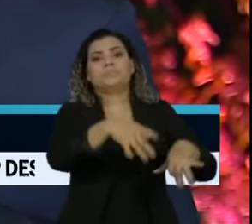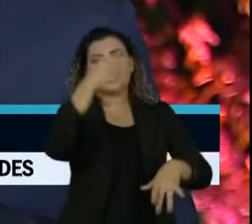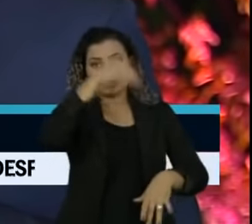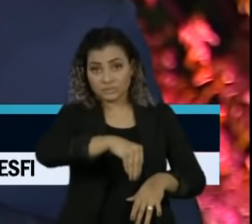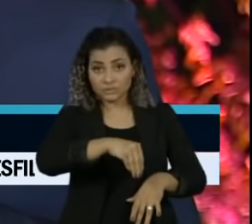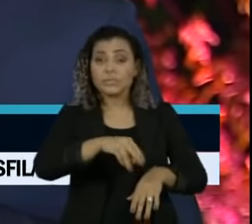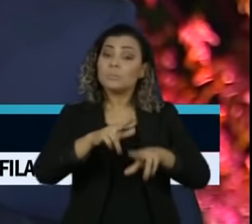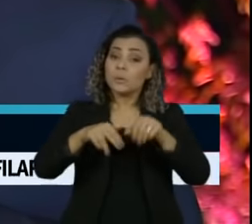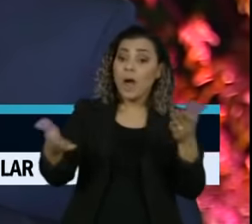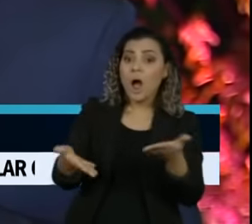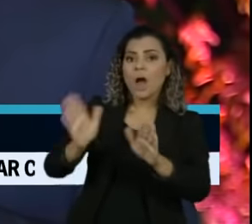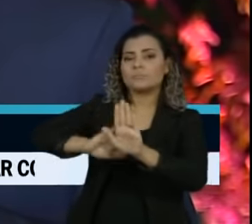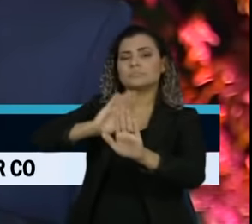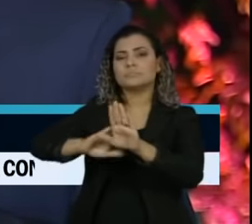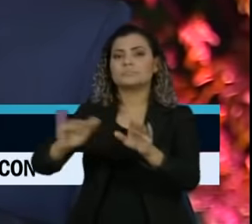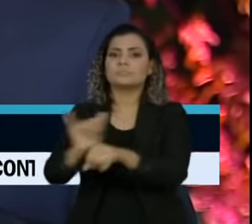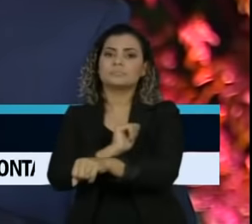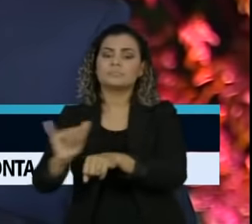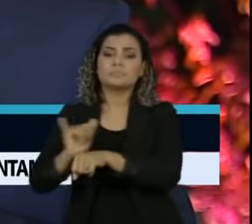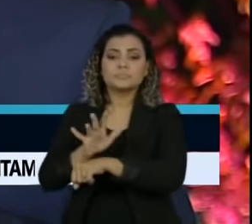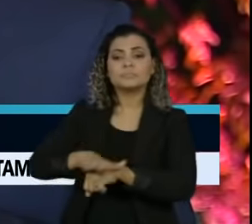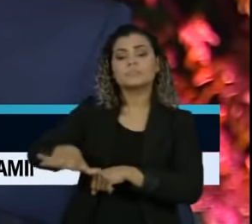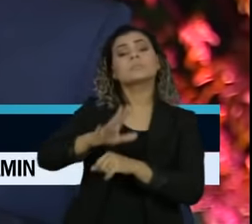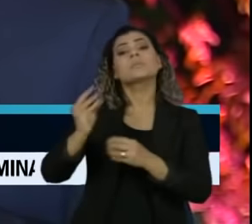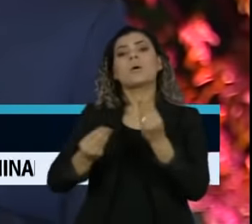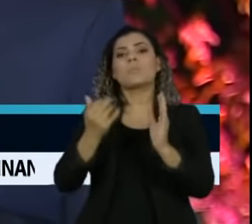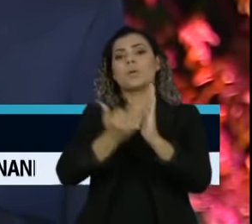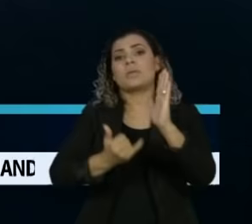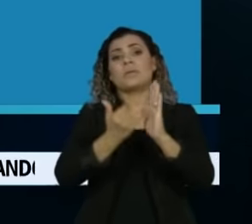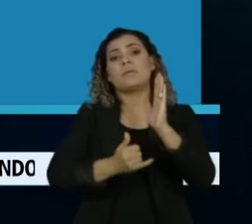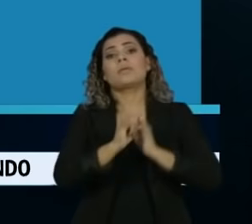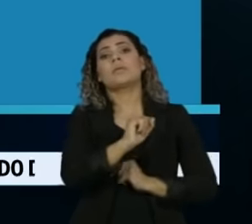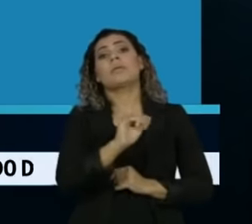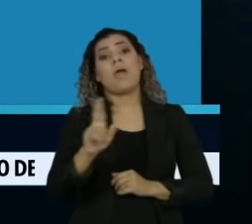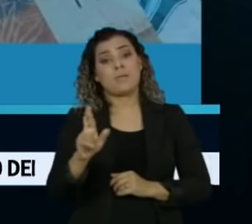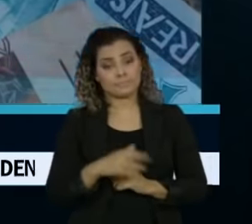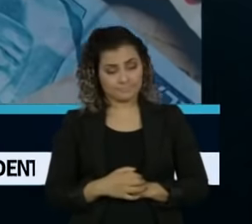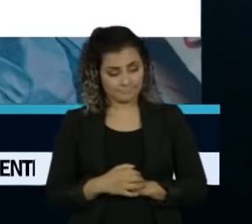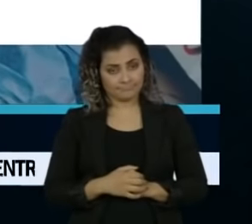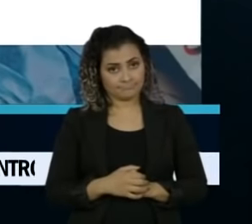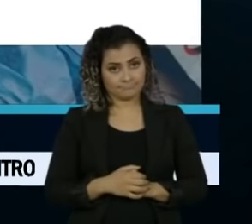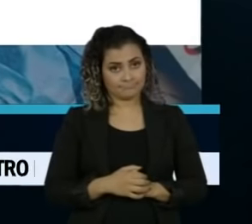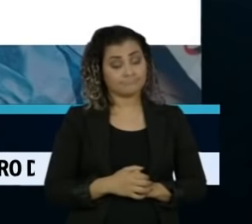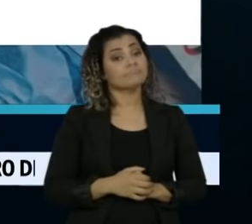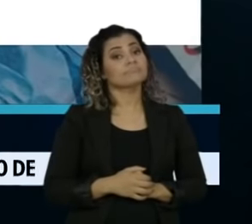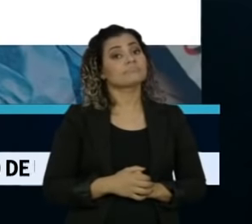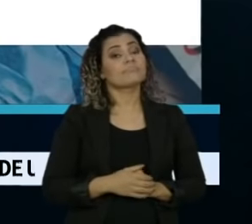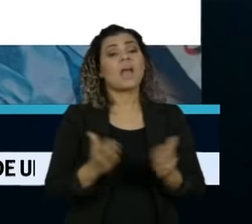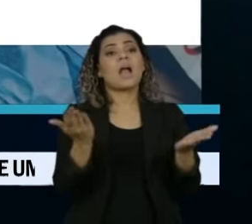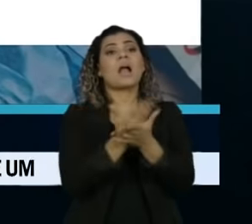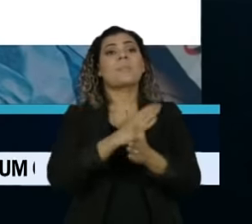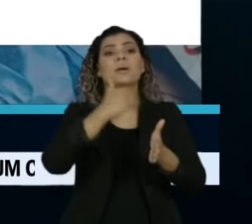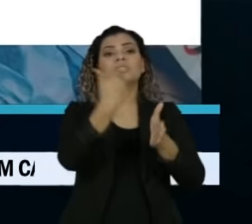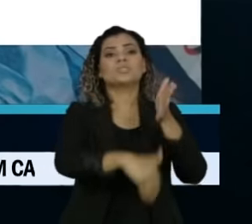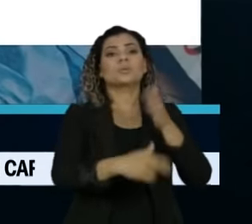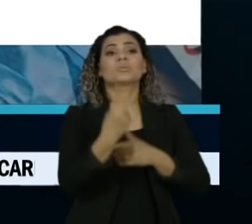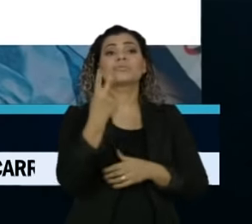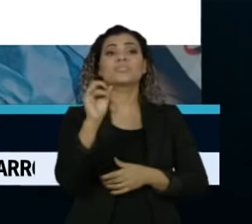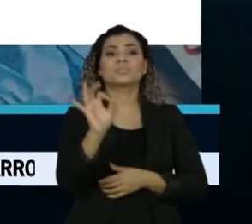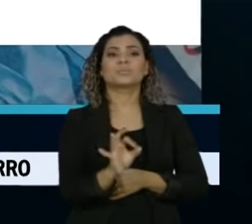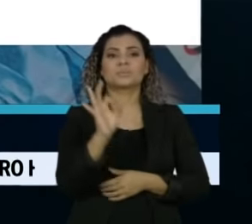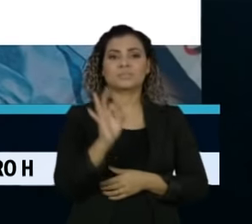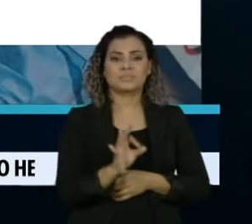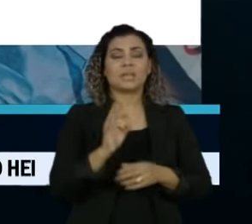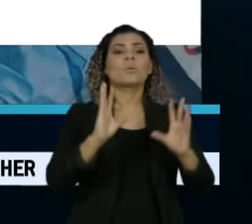Agora, nos bastidores, a conversa gira em torno do uso do imposto de renda. A intenção seria acabar com o desconto de 20% sobre as